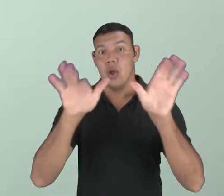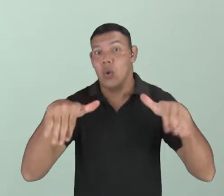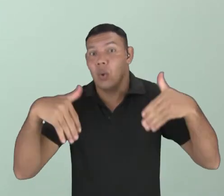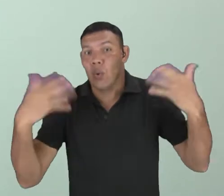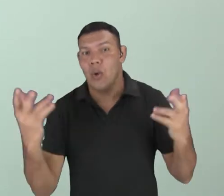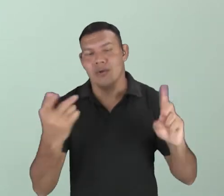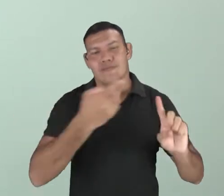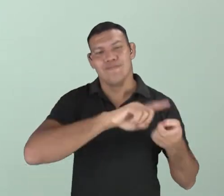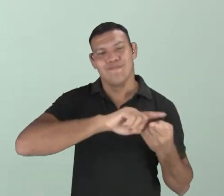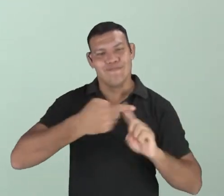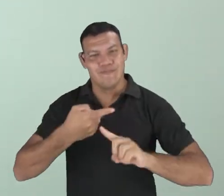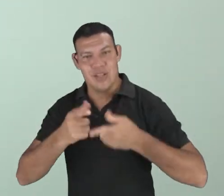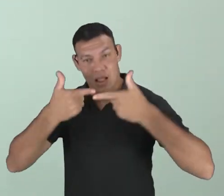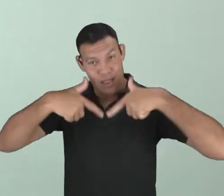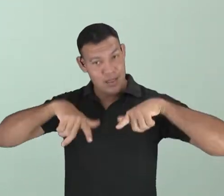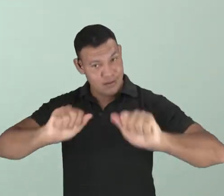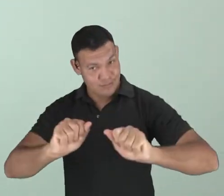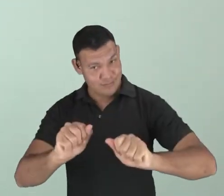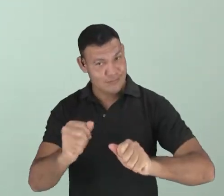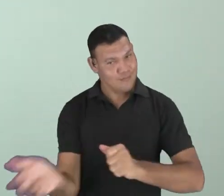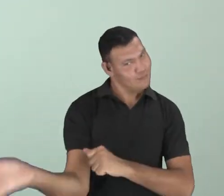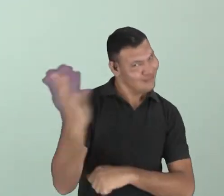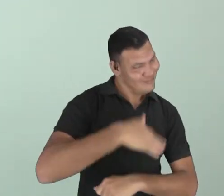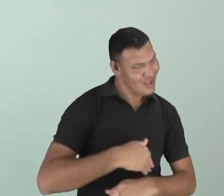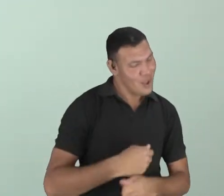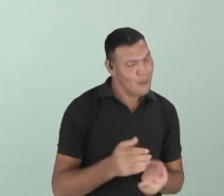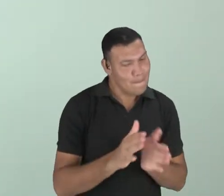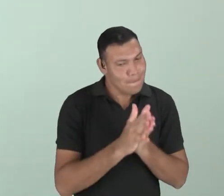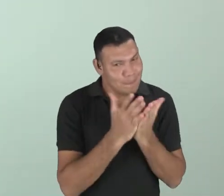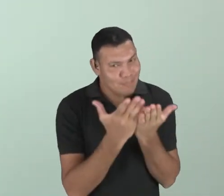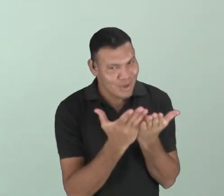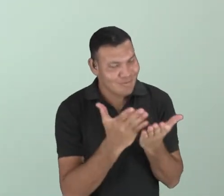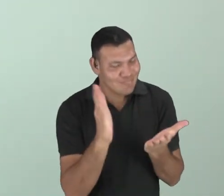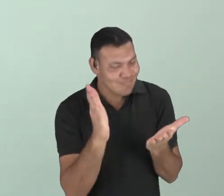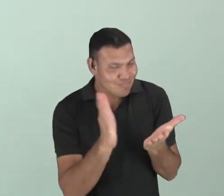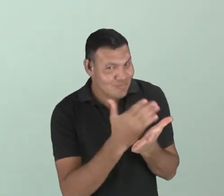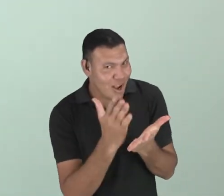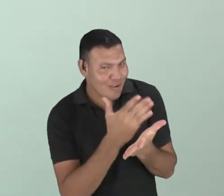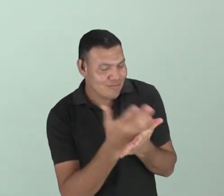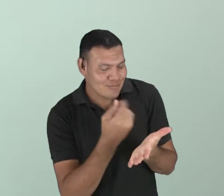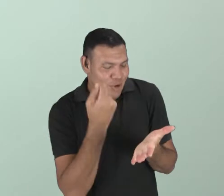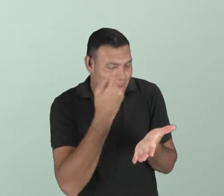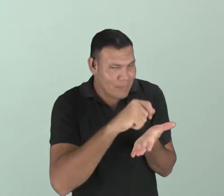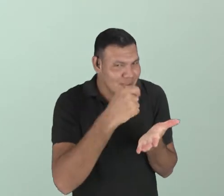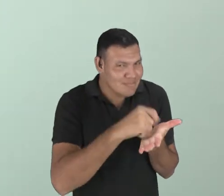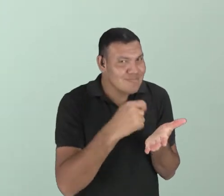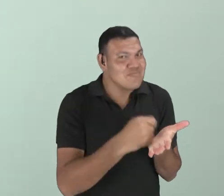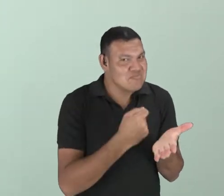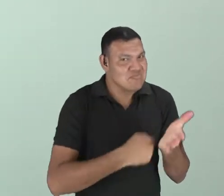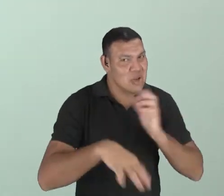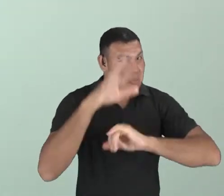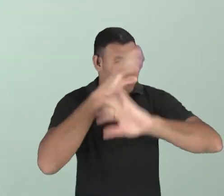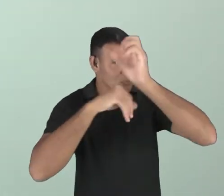variações linguísticas. Vamos lá? Pega o caderno, vamos fazer as noções para aprender mais um pouquinho.